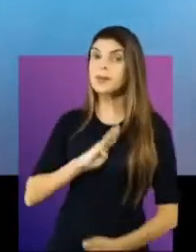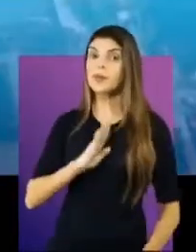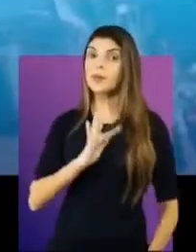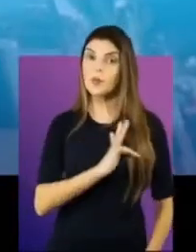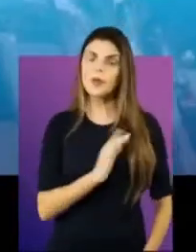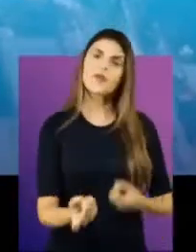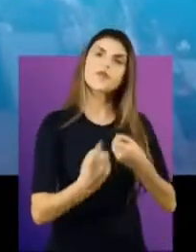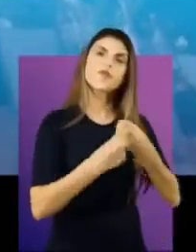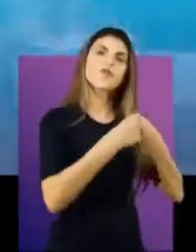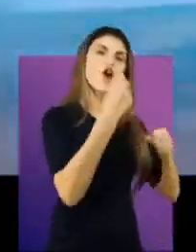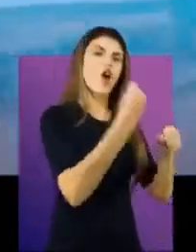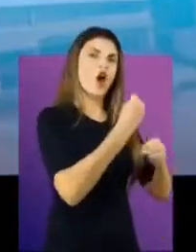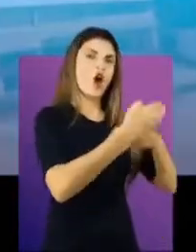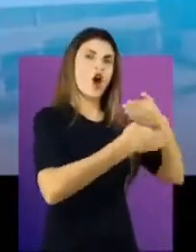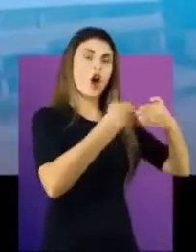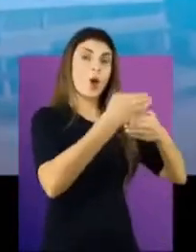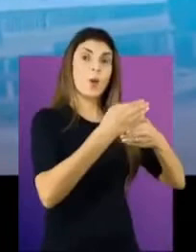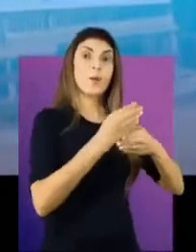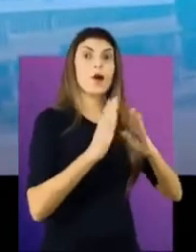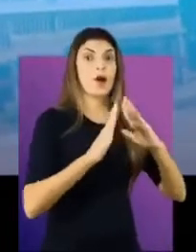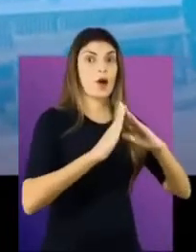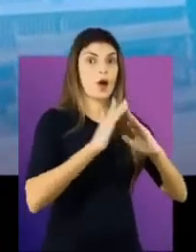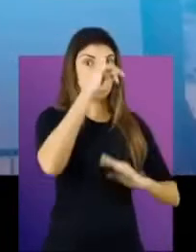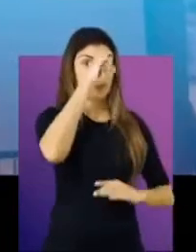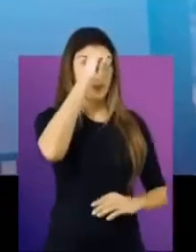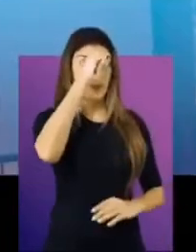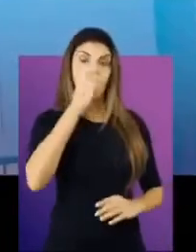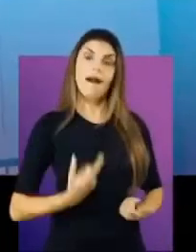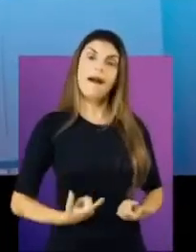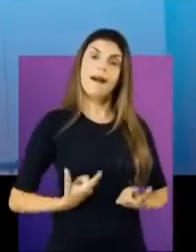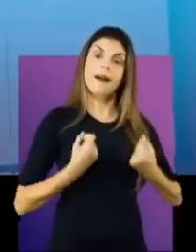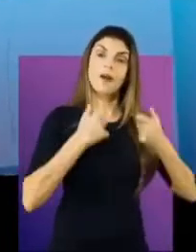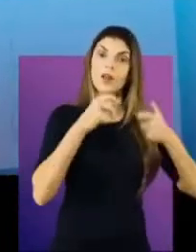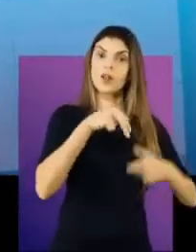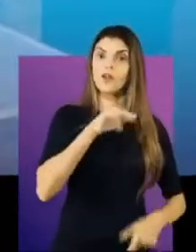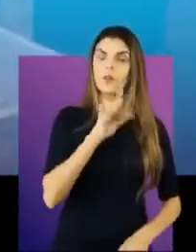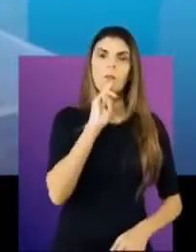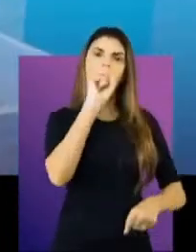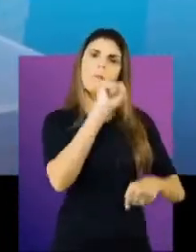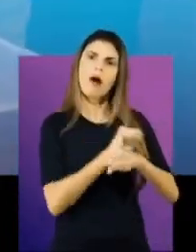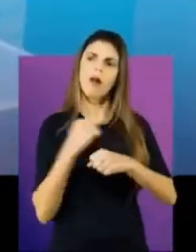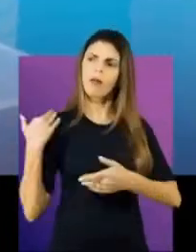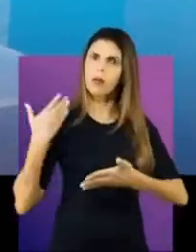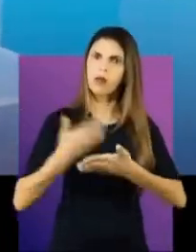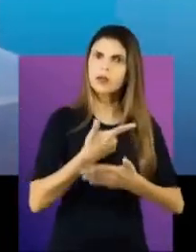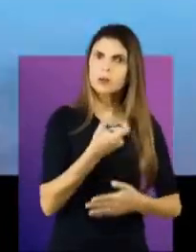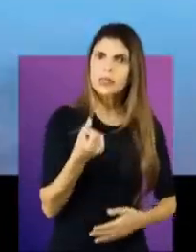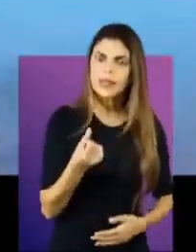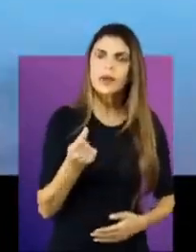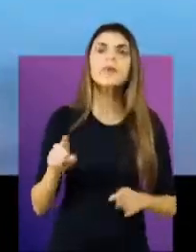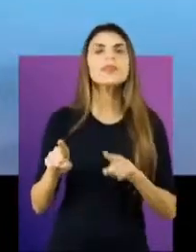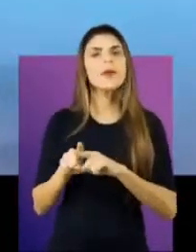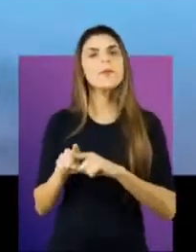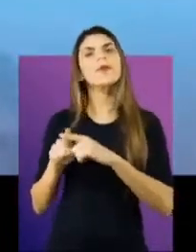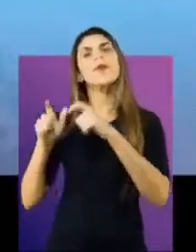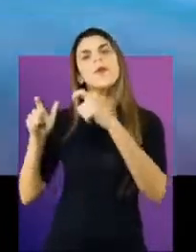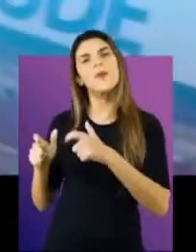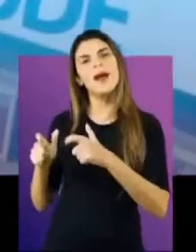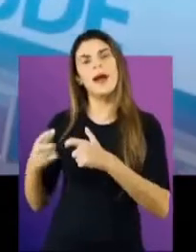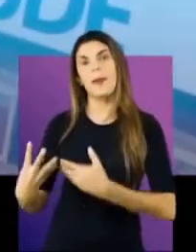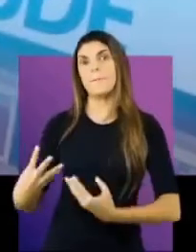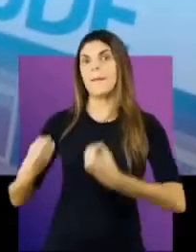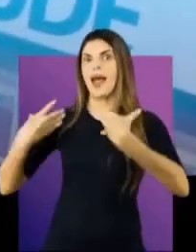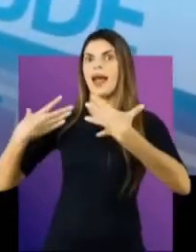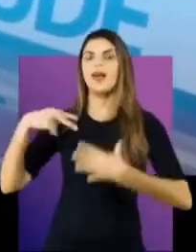Complexo Hospitalar da Baixada e foram retomadas as obras do Hospital do Câncer em Friburgo, que estavam paradas desde 2016,